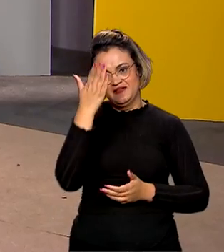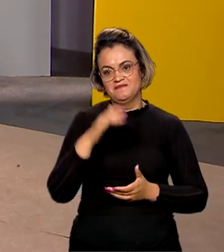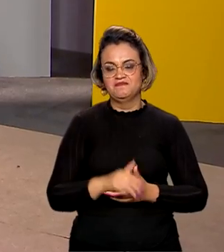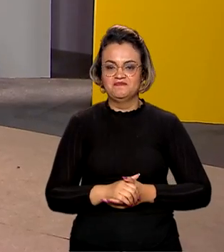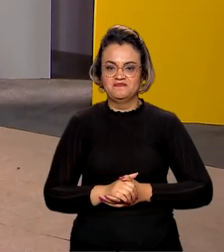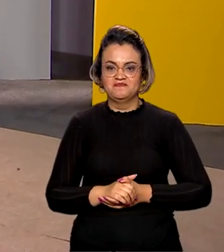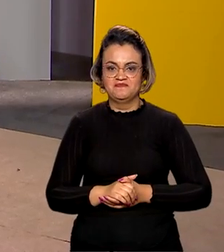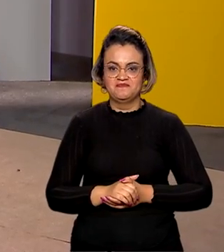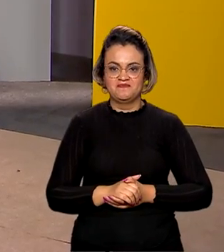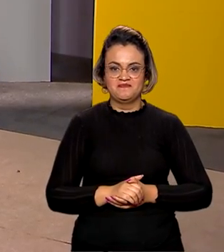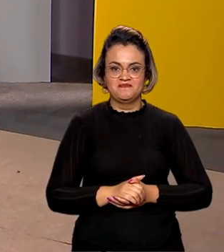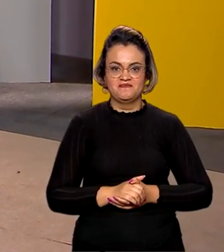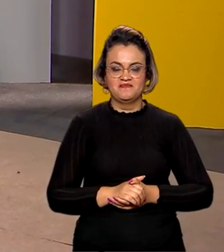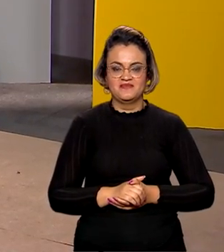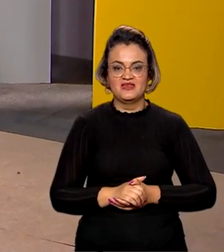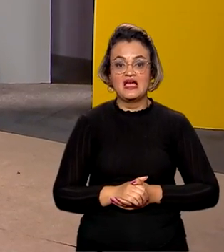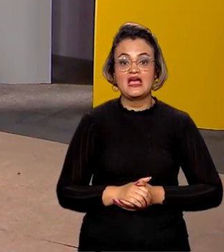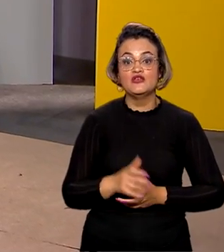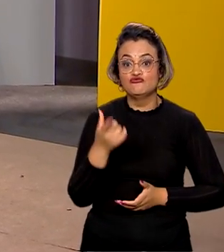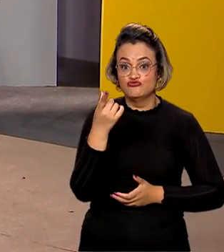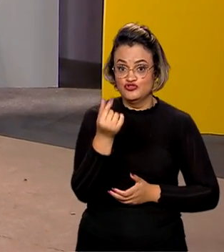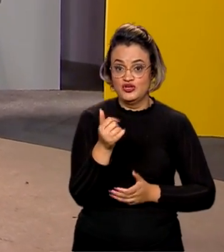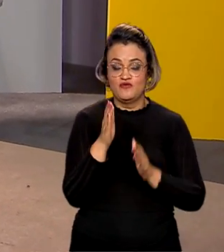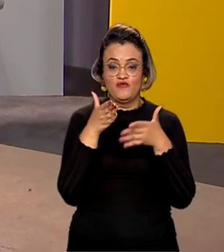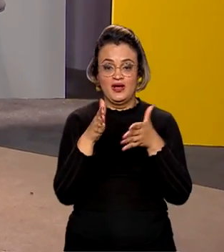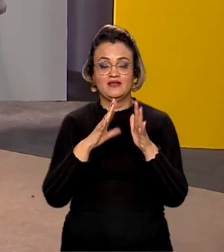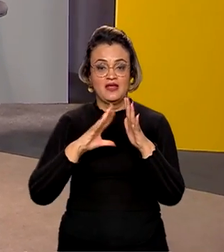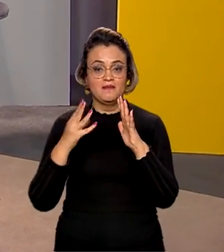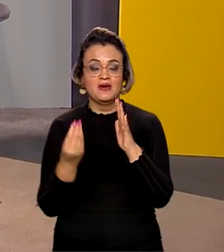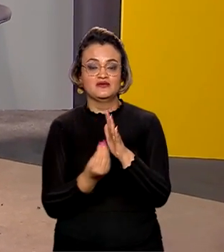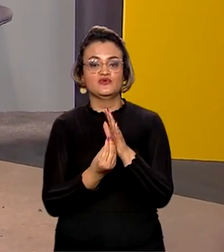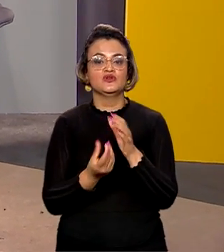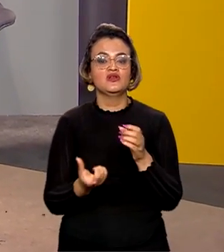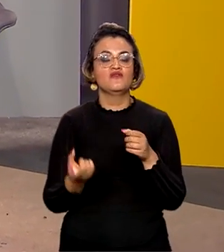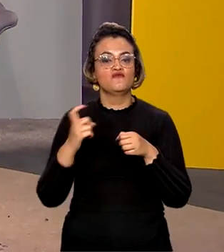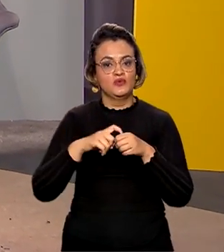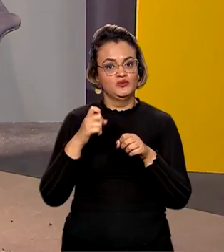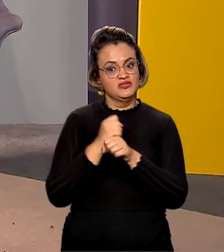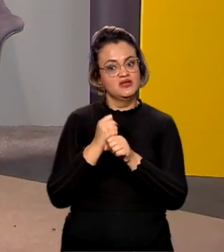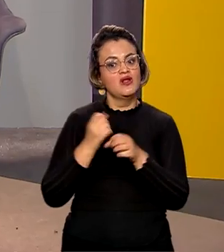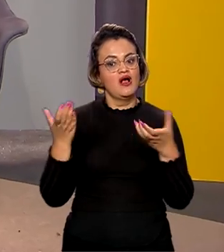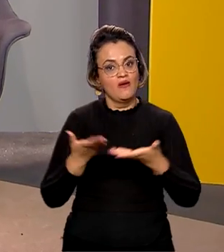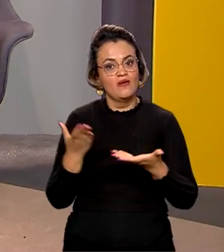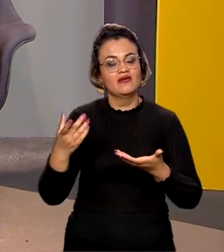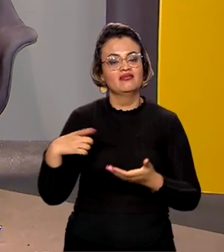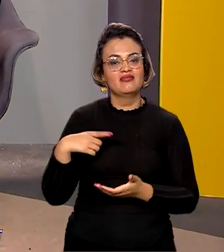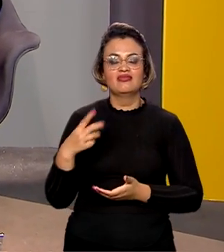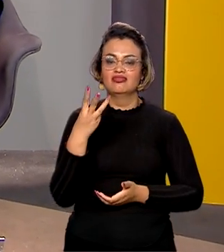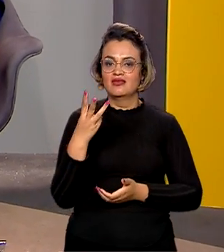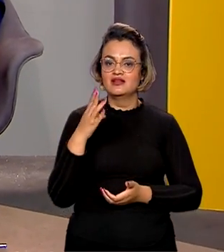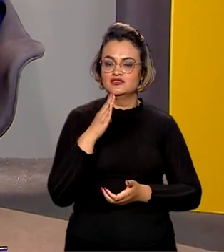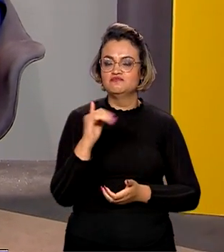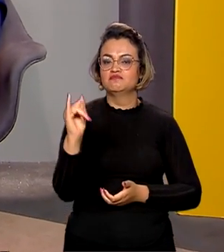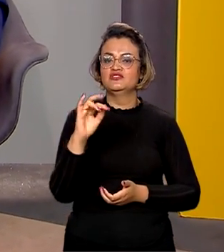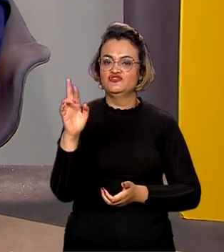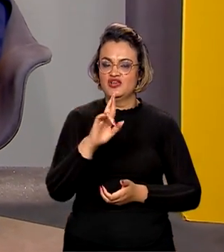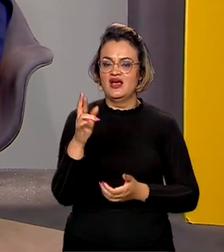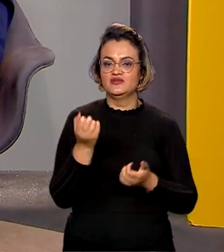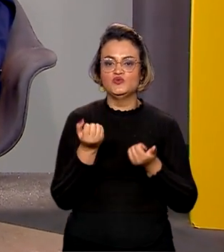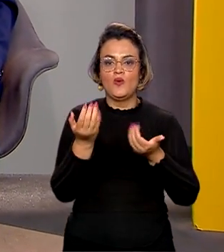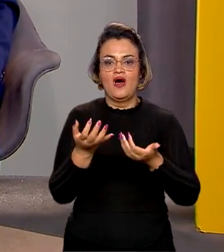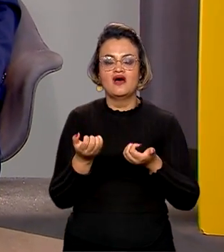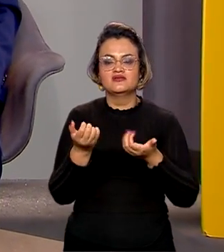E o Fundo Amazônia foi retomado no começo deste ano e já conta com mais de 3 bilhões de reais em doações,